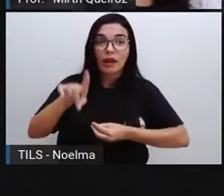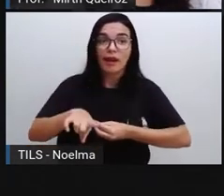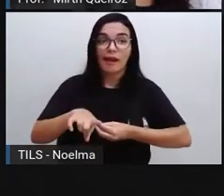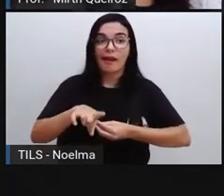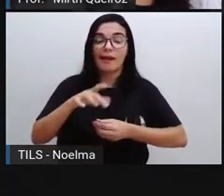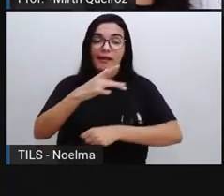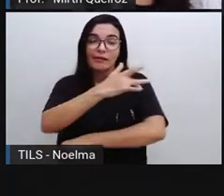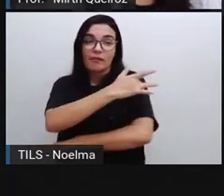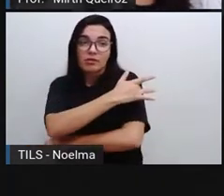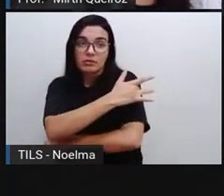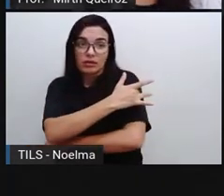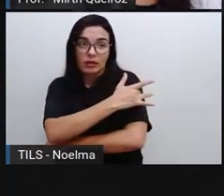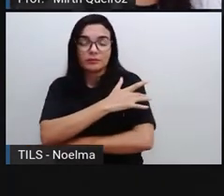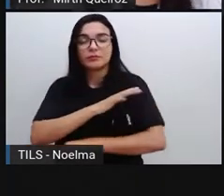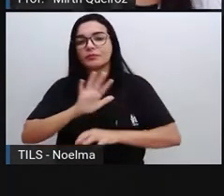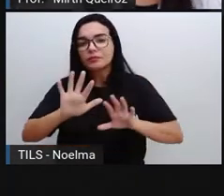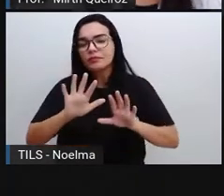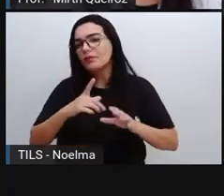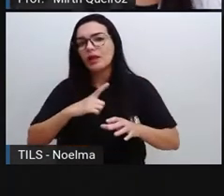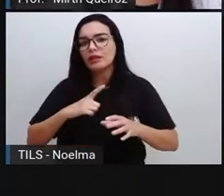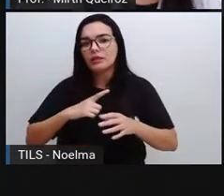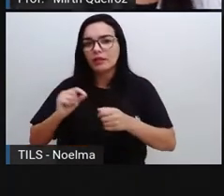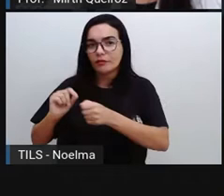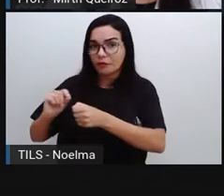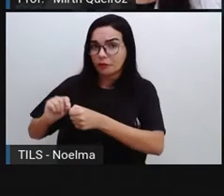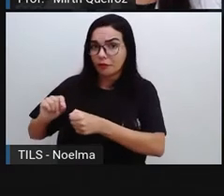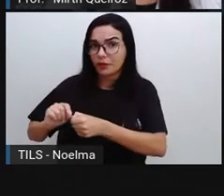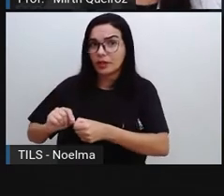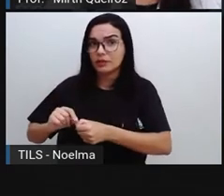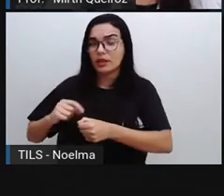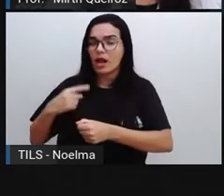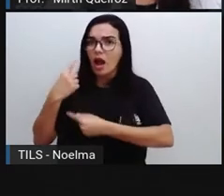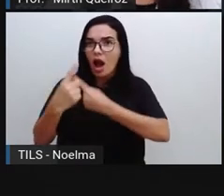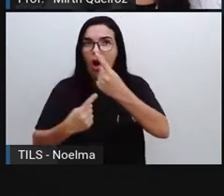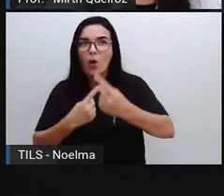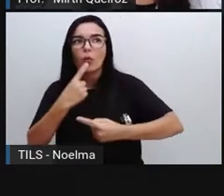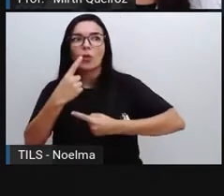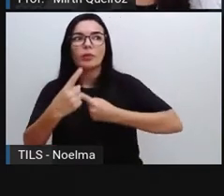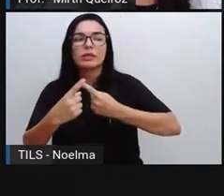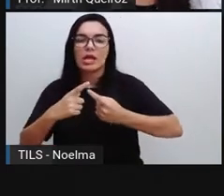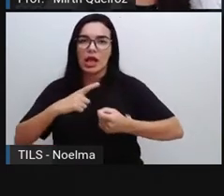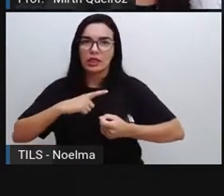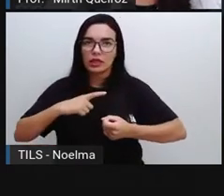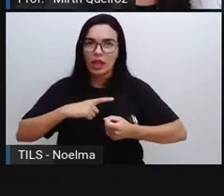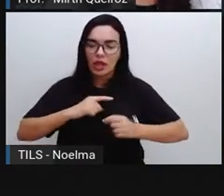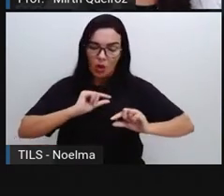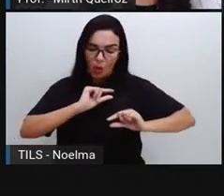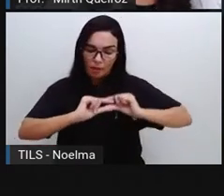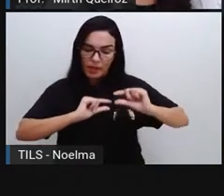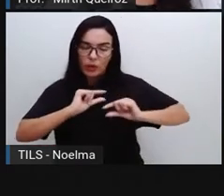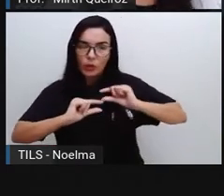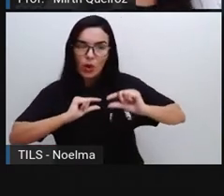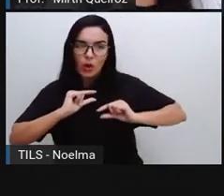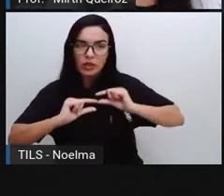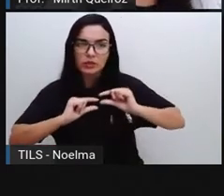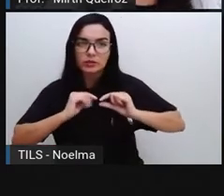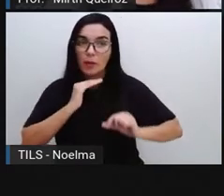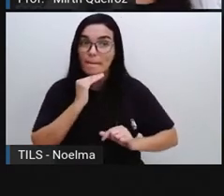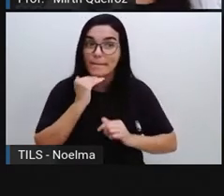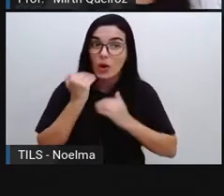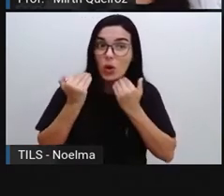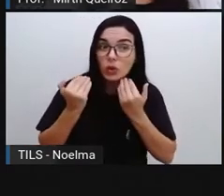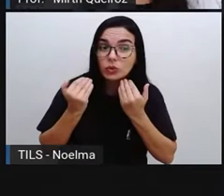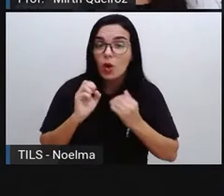vacinas? Essas vacinas que são produzidas, algumas a partir dos micro-organismos mortos,